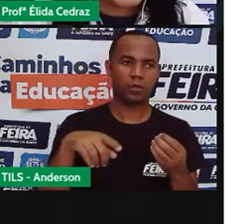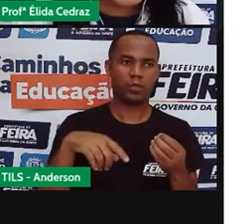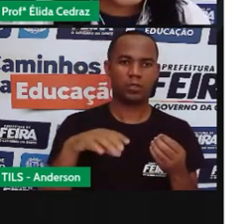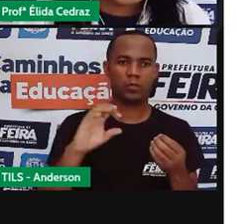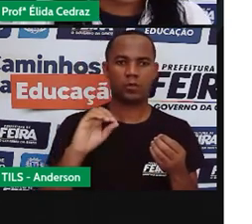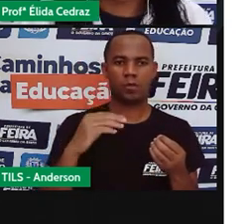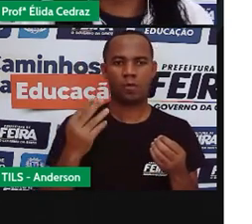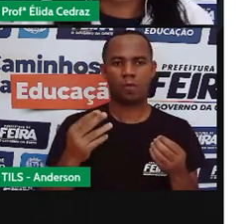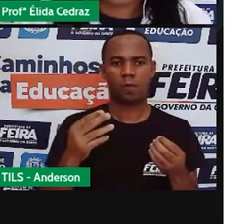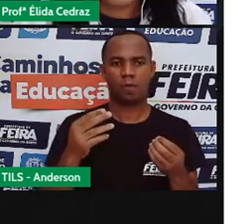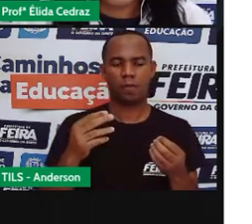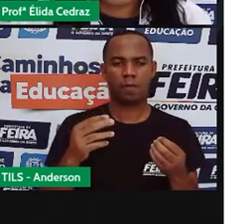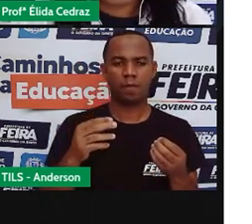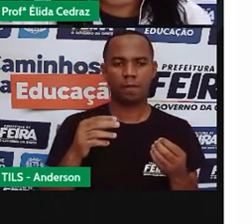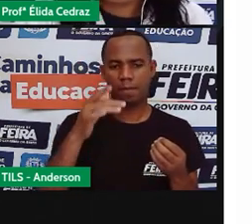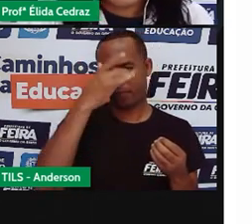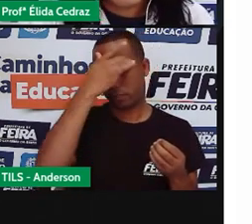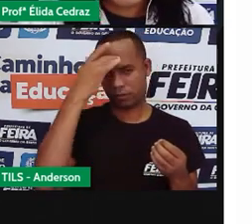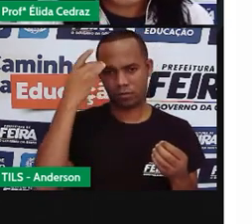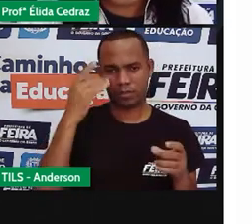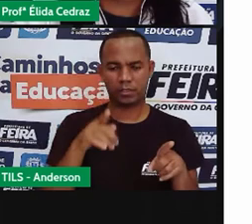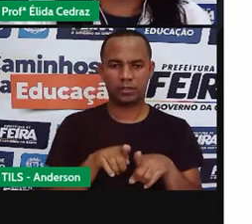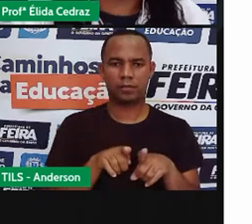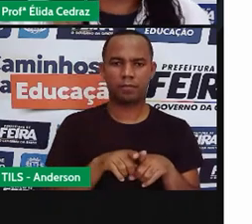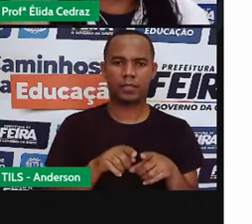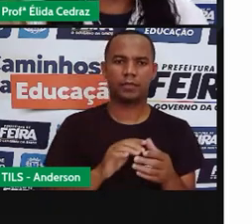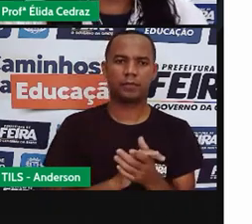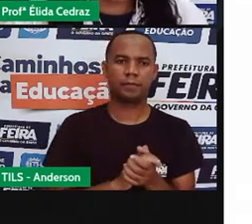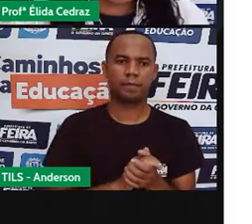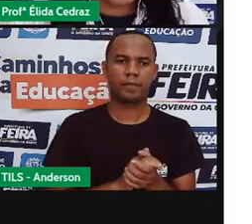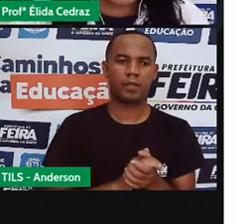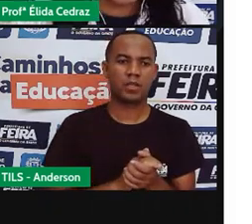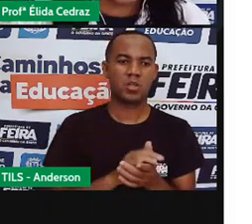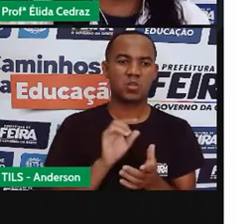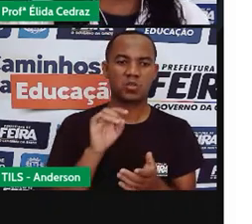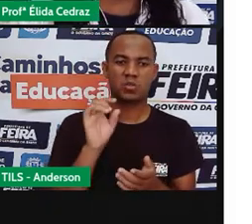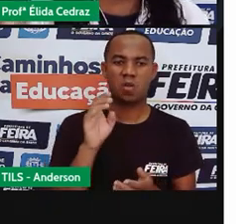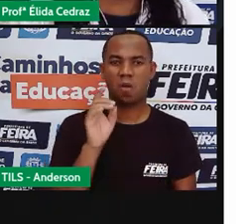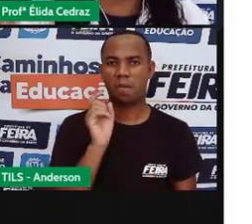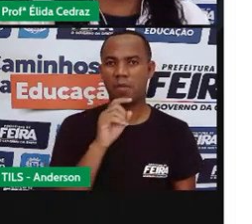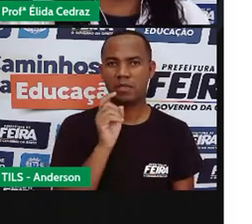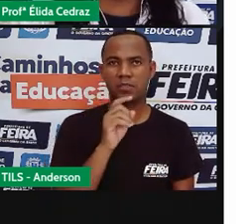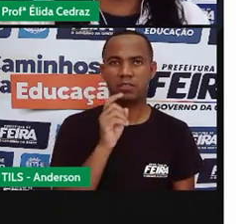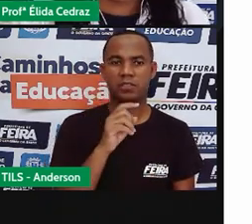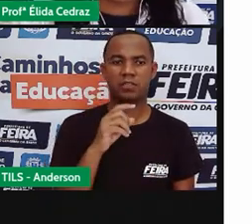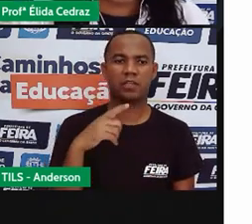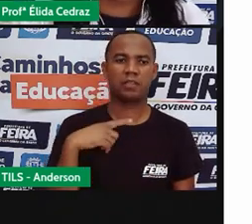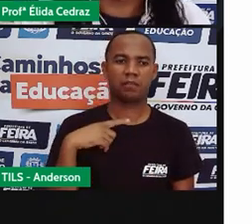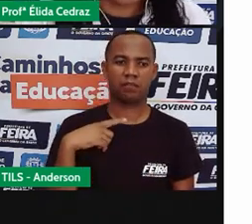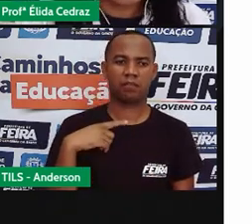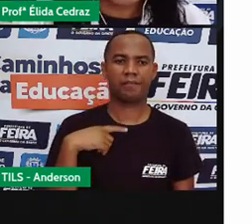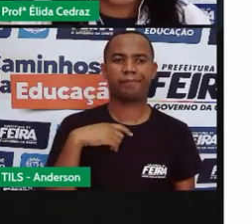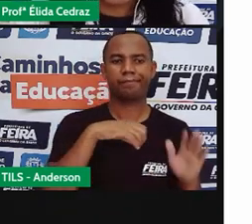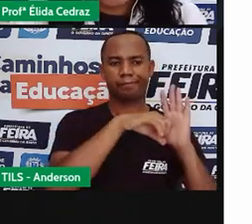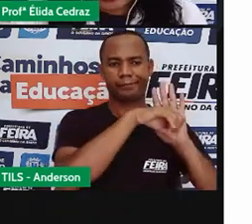pessoas porque fake news não é só mentira às vezes chega até ter fim